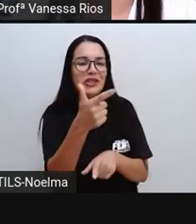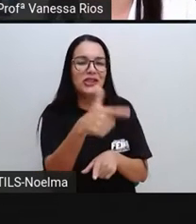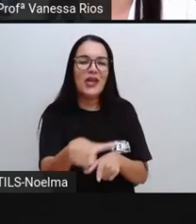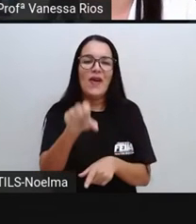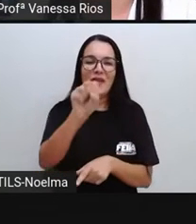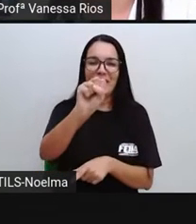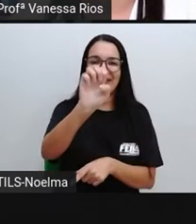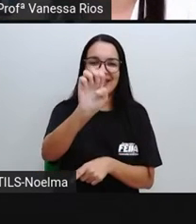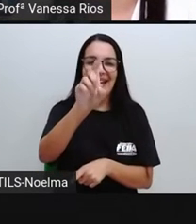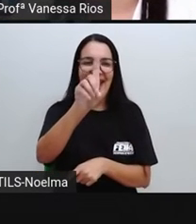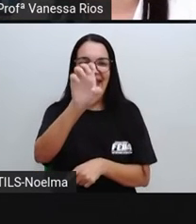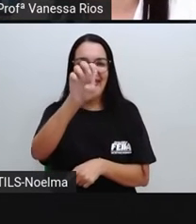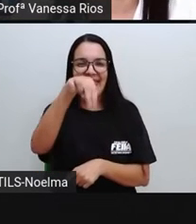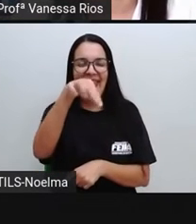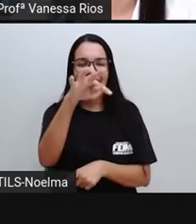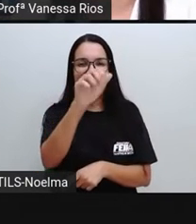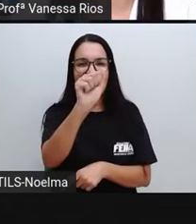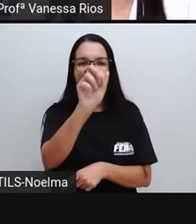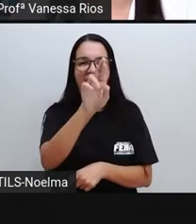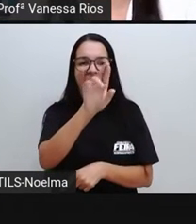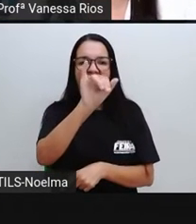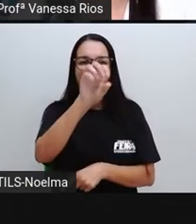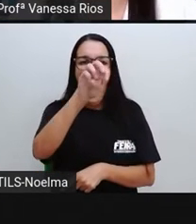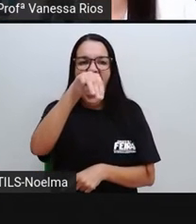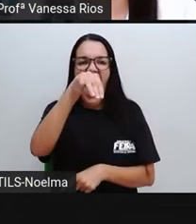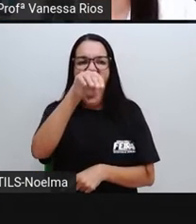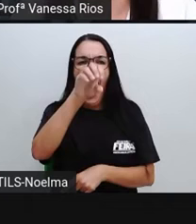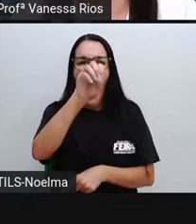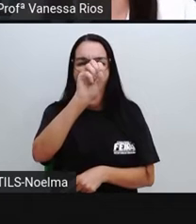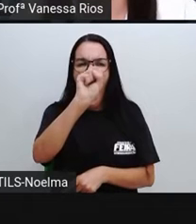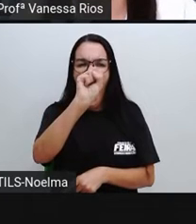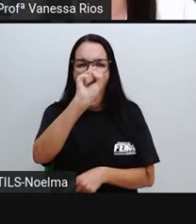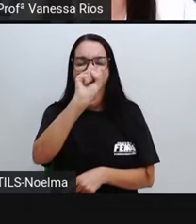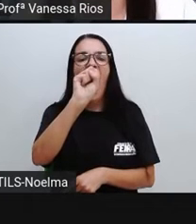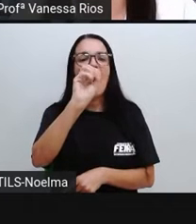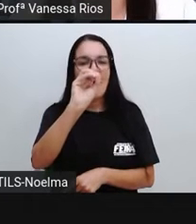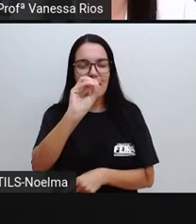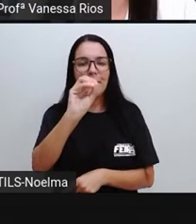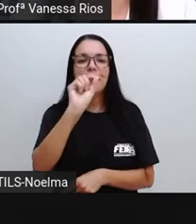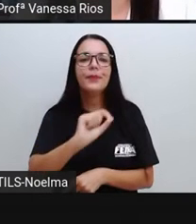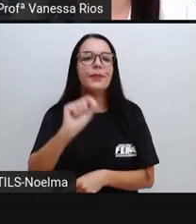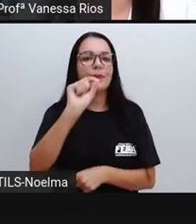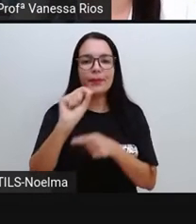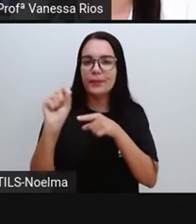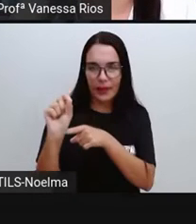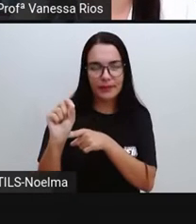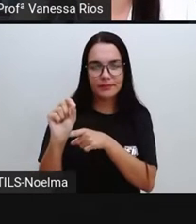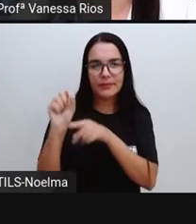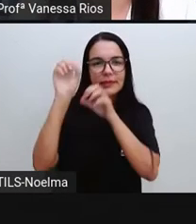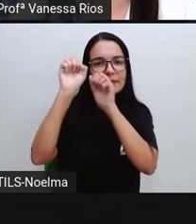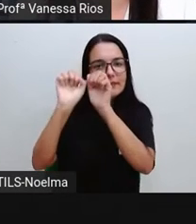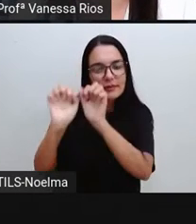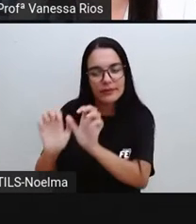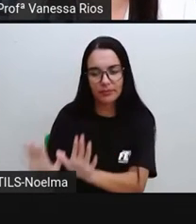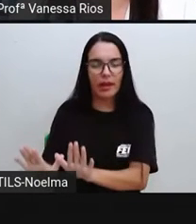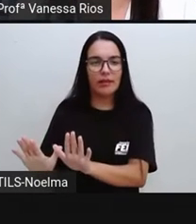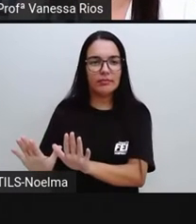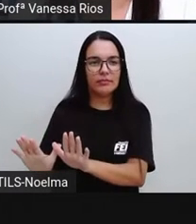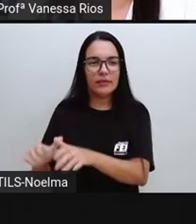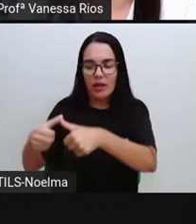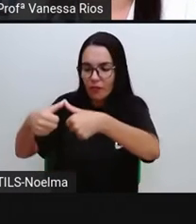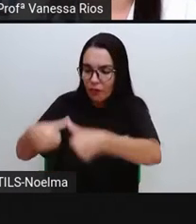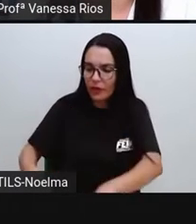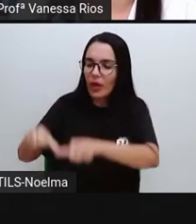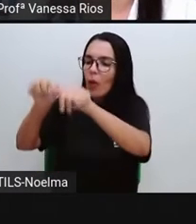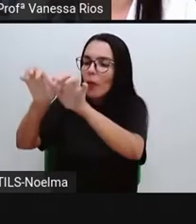a definição de sedentarismo. A gente já observou o conceito na aula anterior, mas a Pror traz agora a definição segundo o